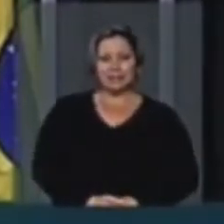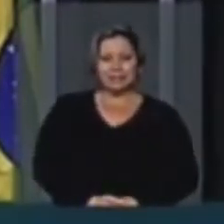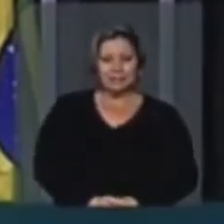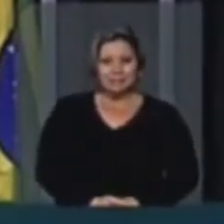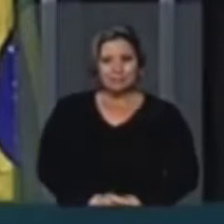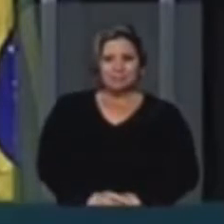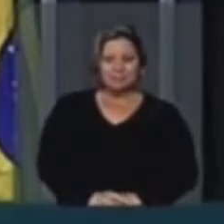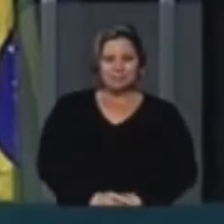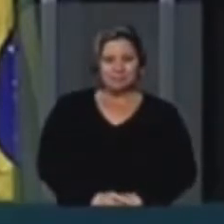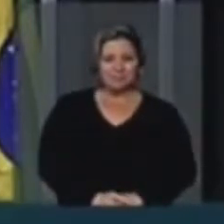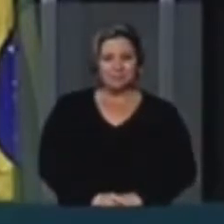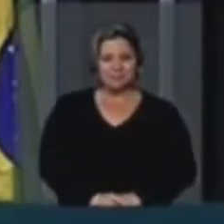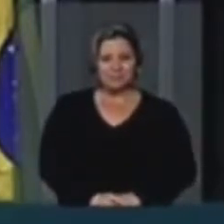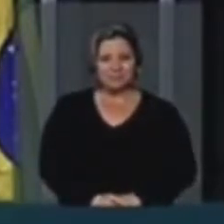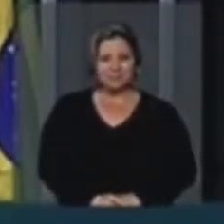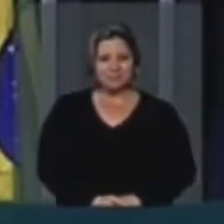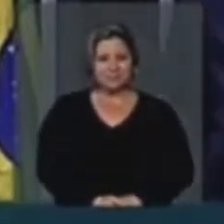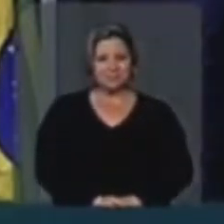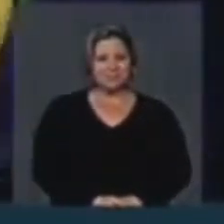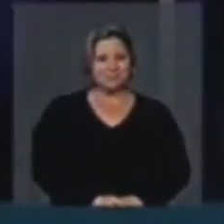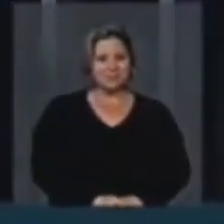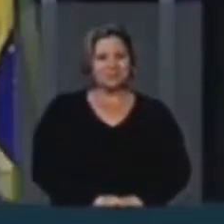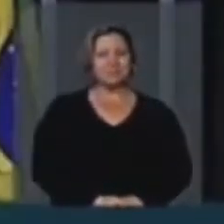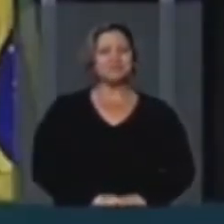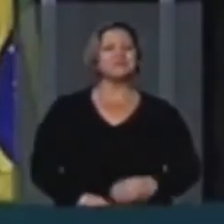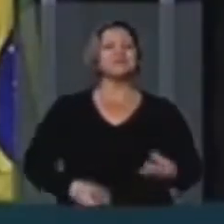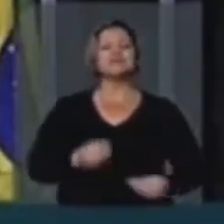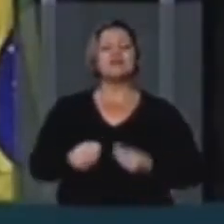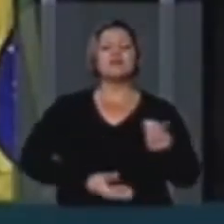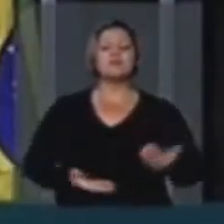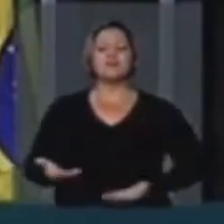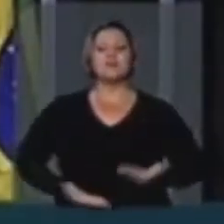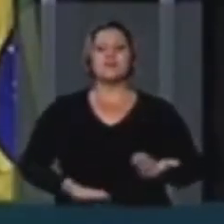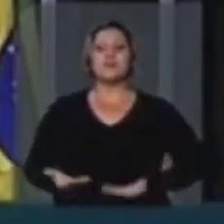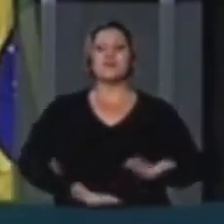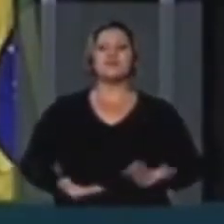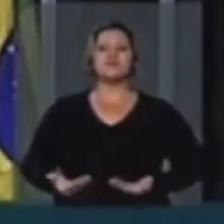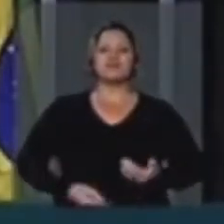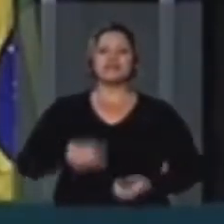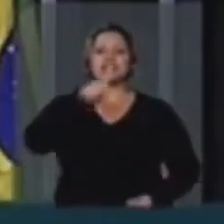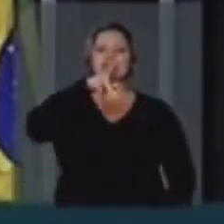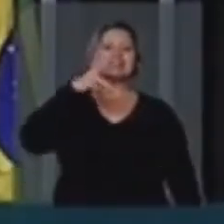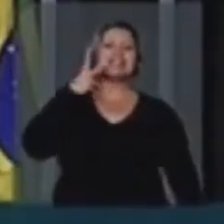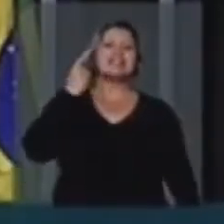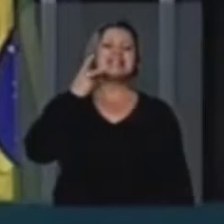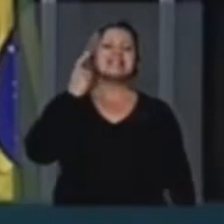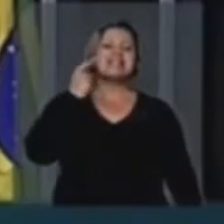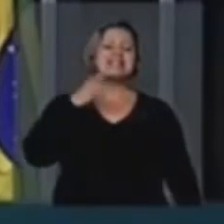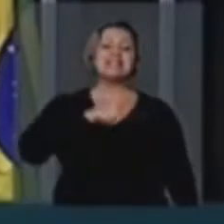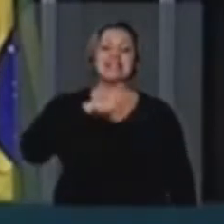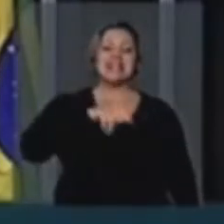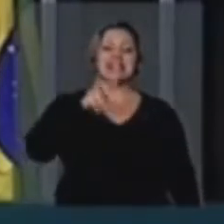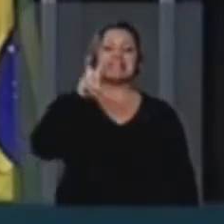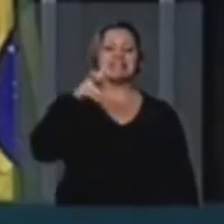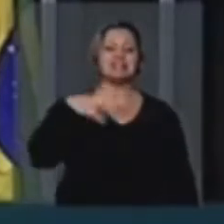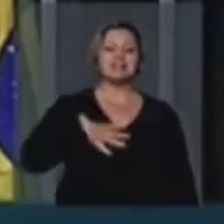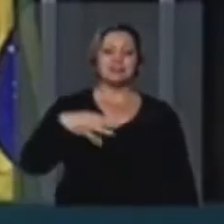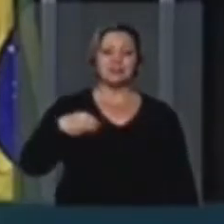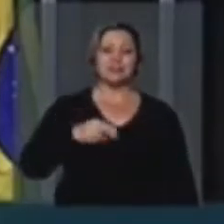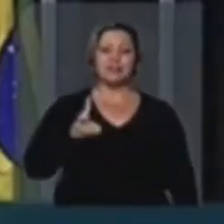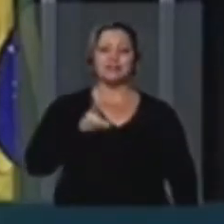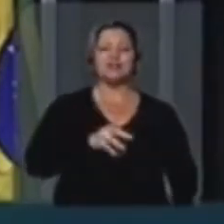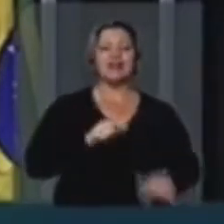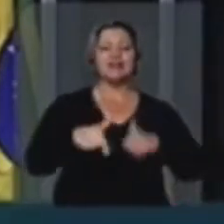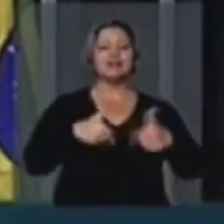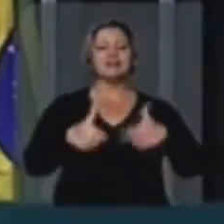Por favor, mais um minuto Como esse funcionário cearense Que tem cinco filhos Vai